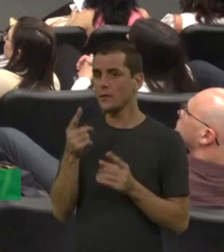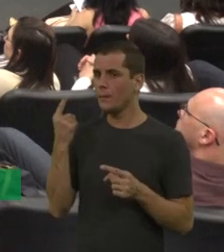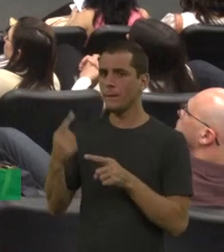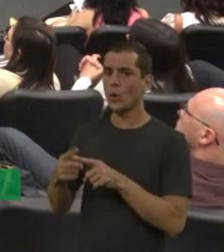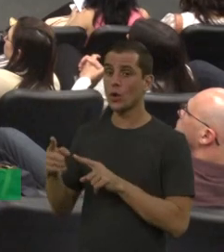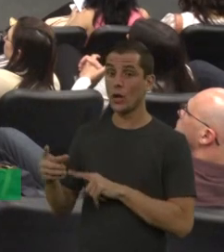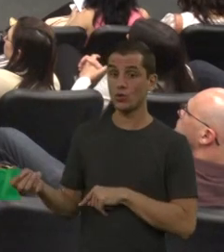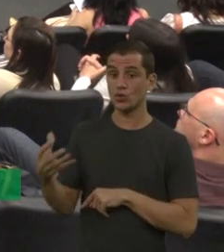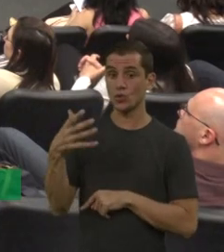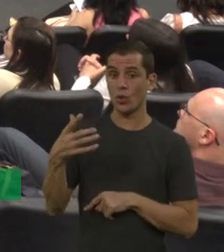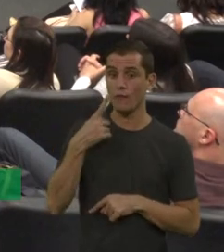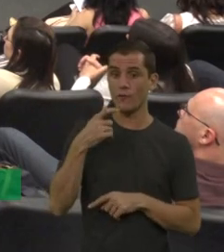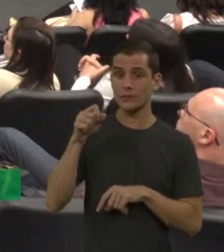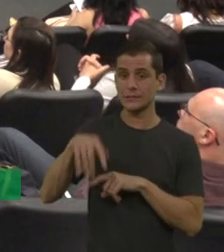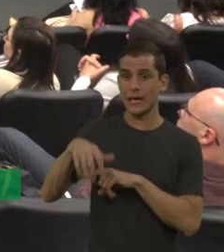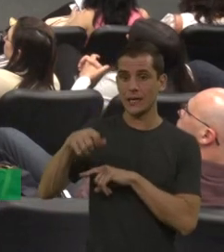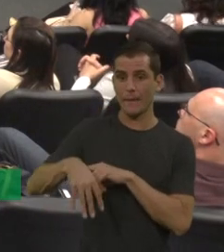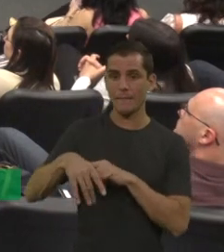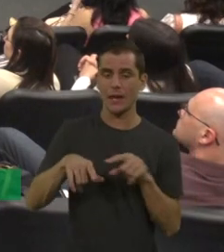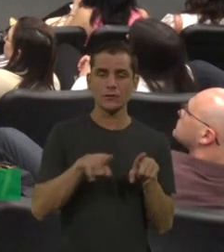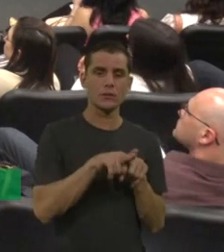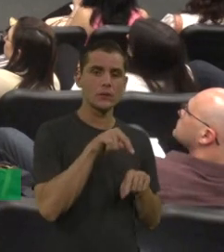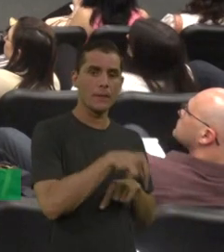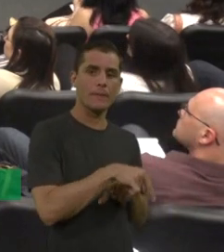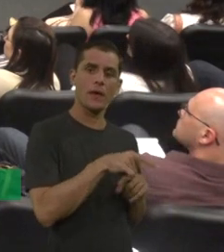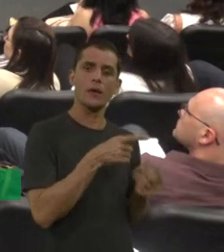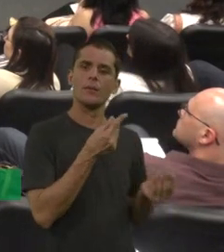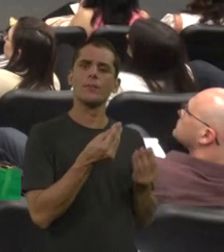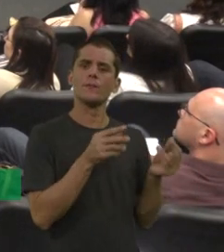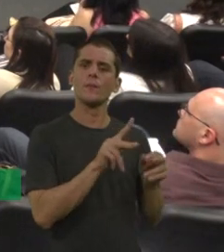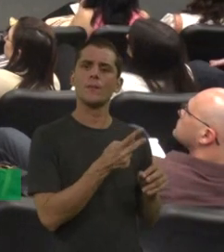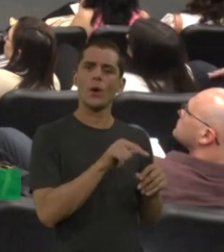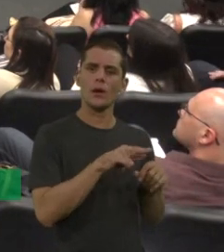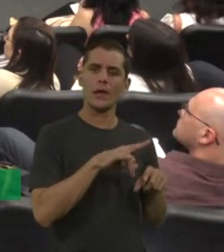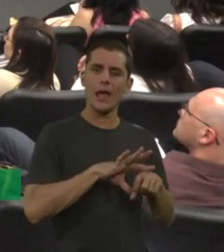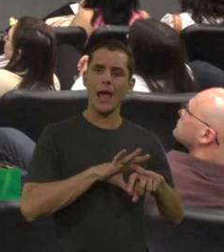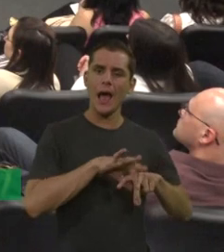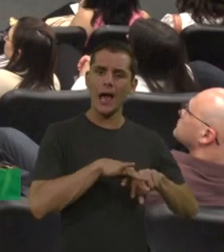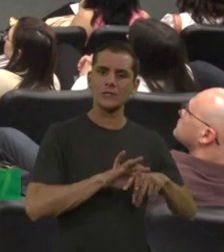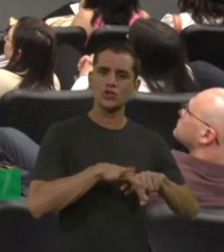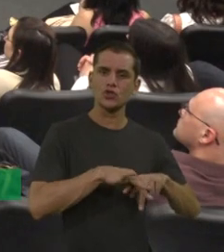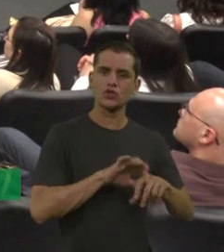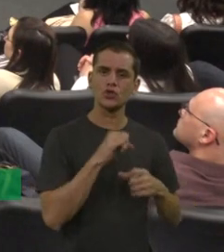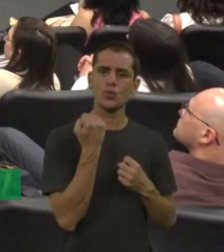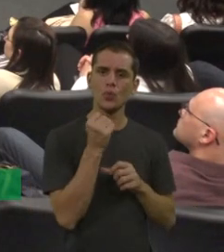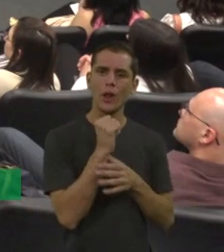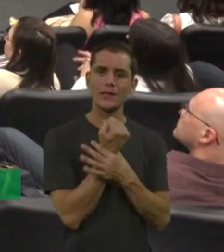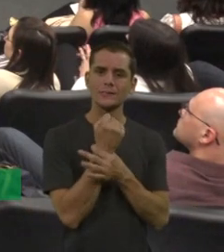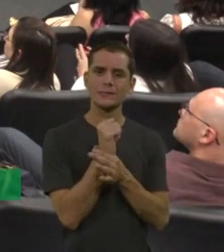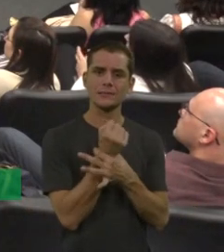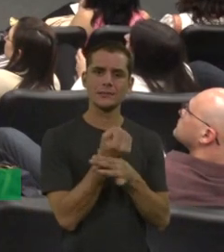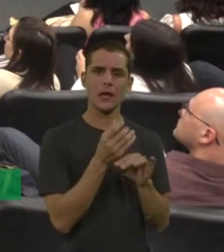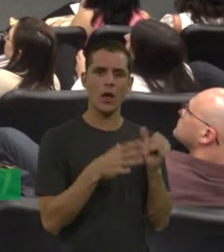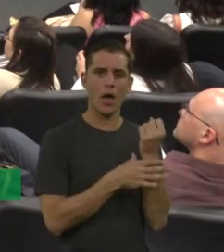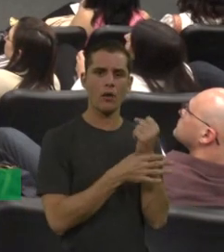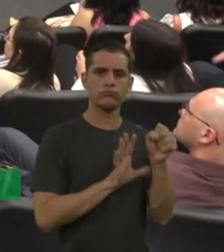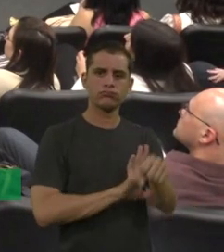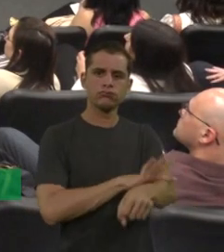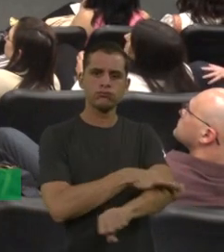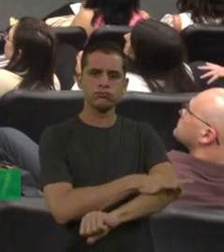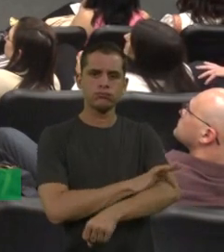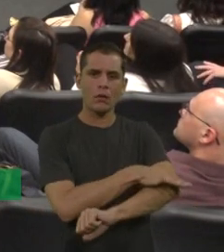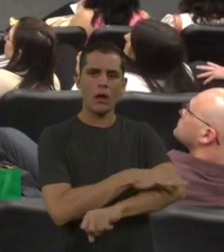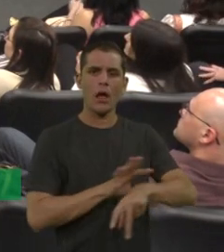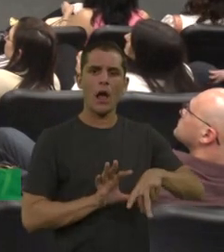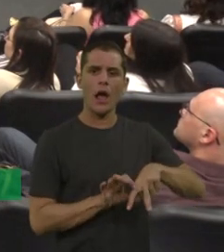hemartroses em uma única articulação pode ser suficiente para levar alterações patológicas irreversíveis. E isso a gente vê bem